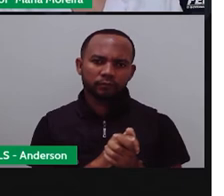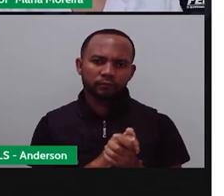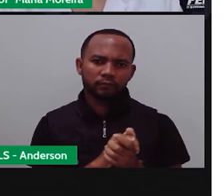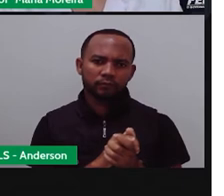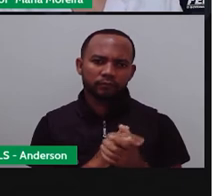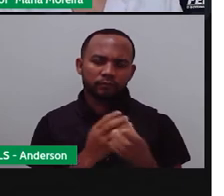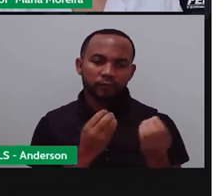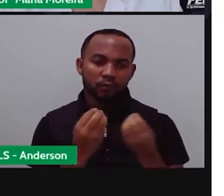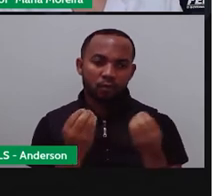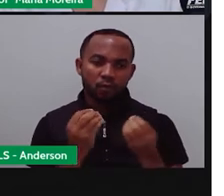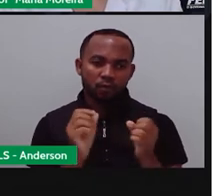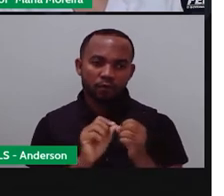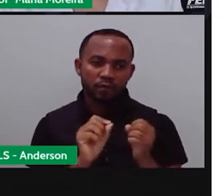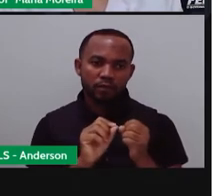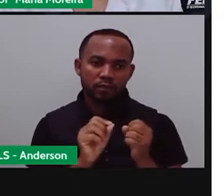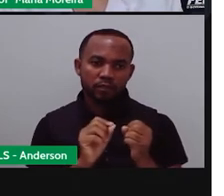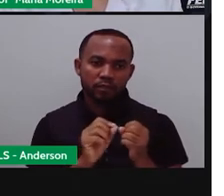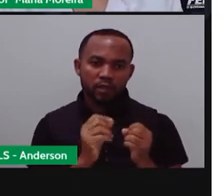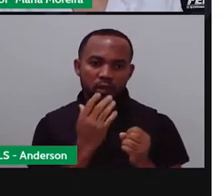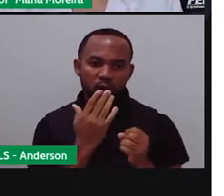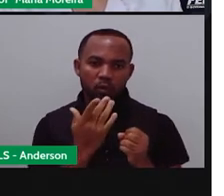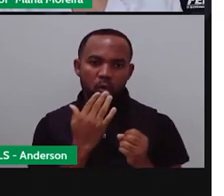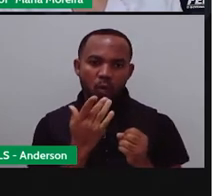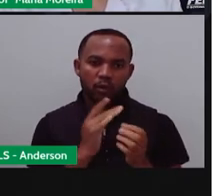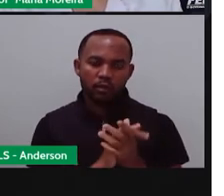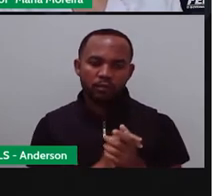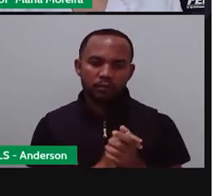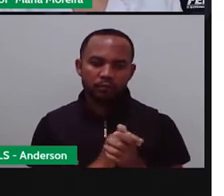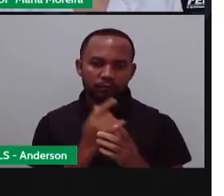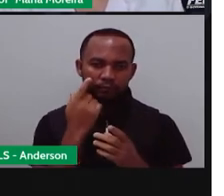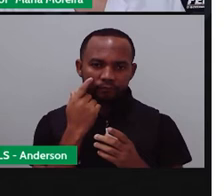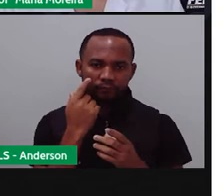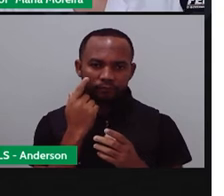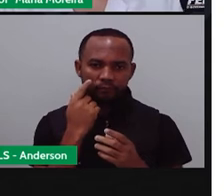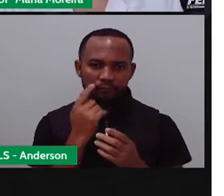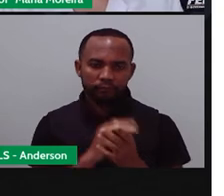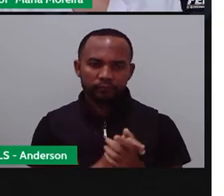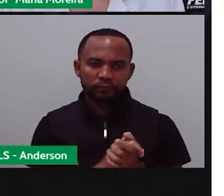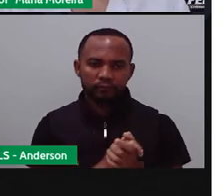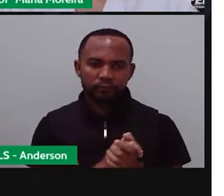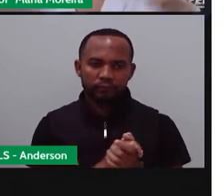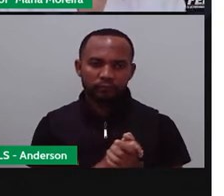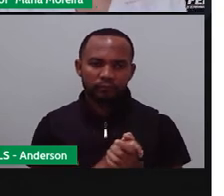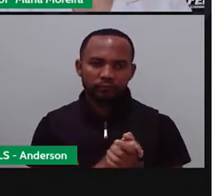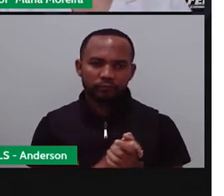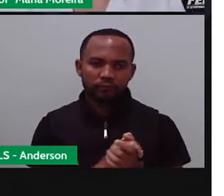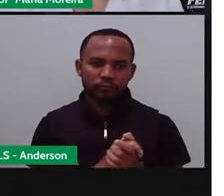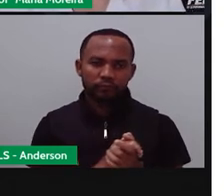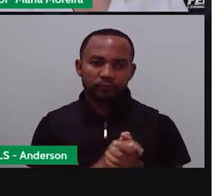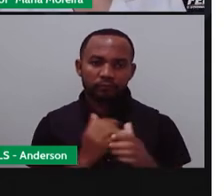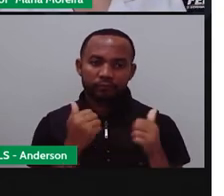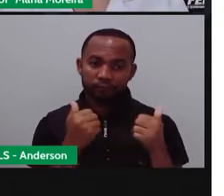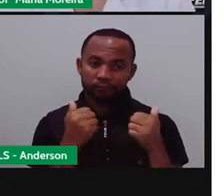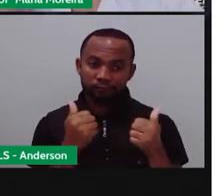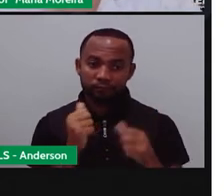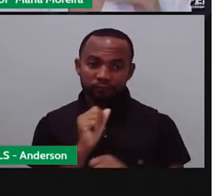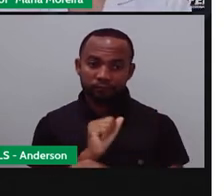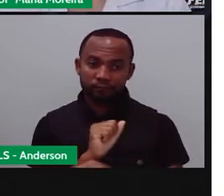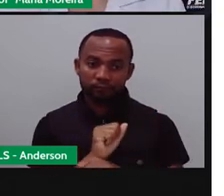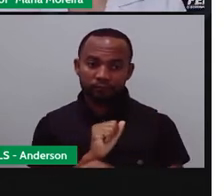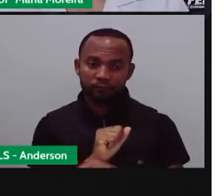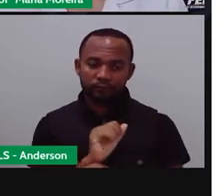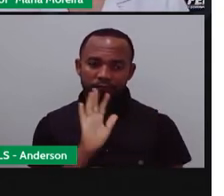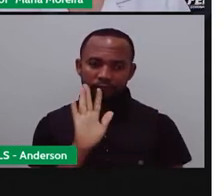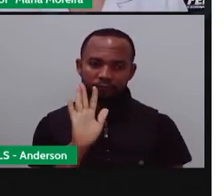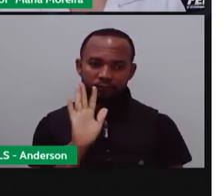Vamos produzir? Eis que chegou a nossa hora. Vamos produzir sim. A Pró vai fazer a mágica acontecer. Vamos para a